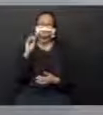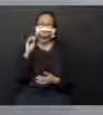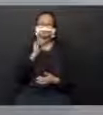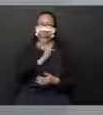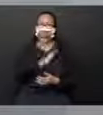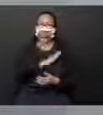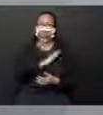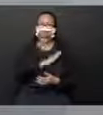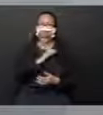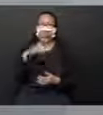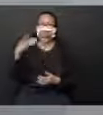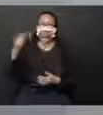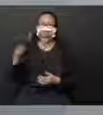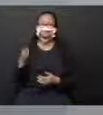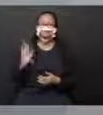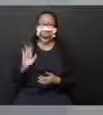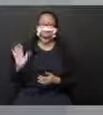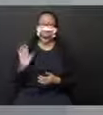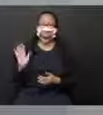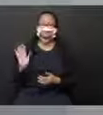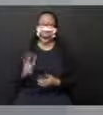coração. Até a próxima. Tchau!